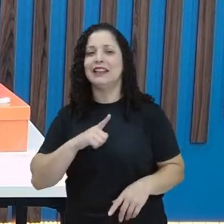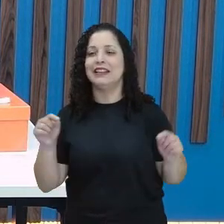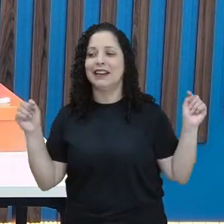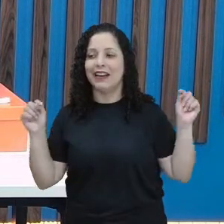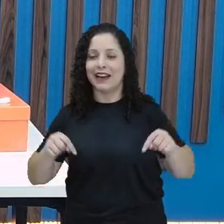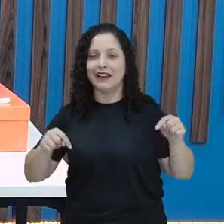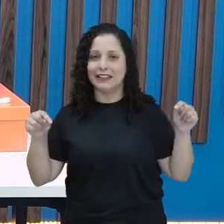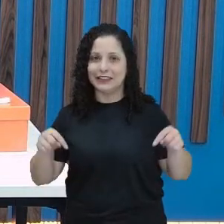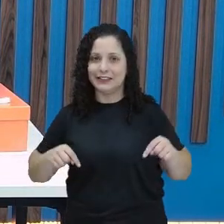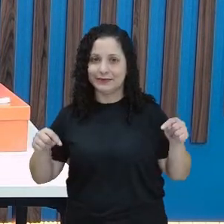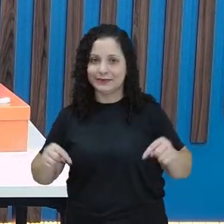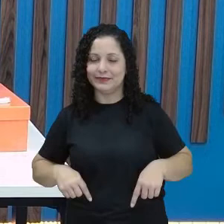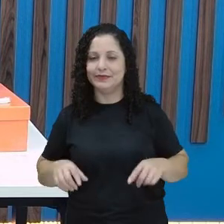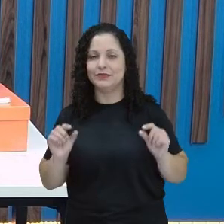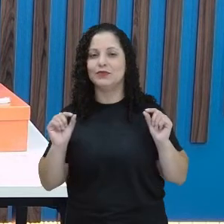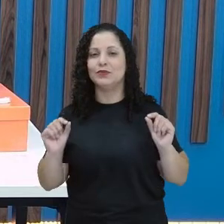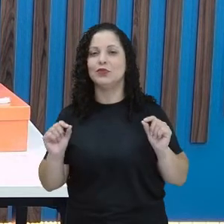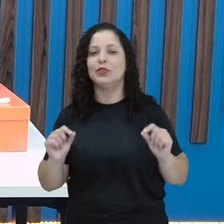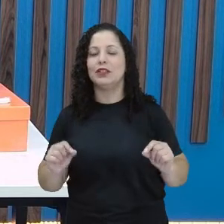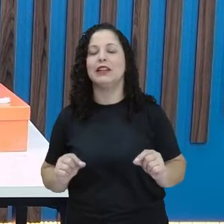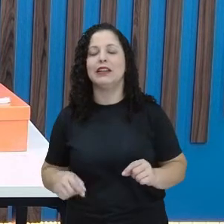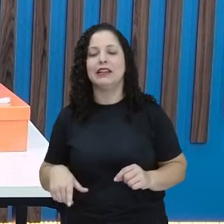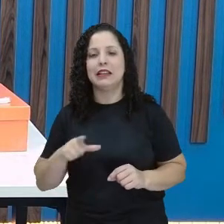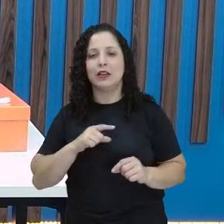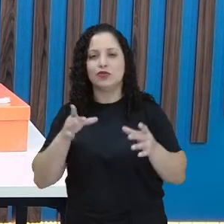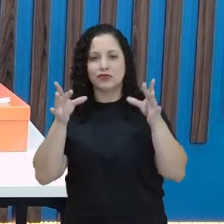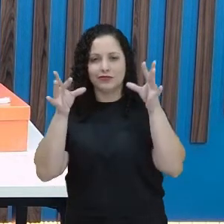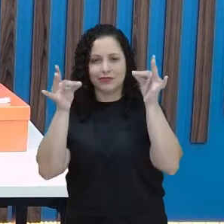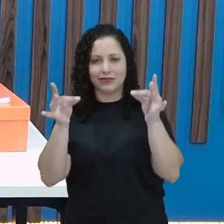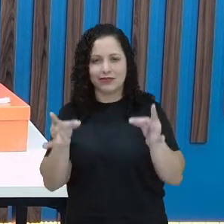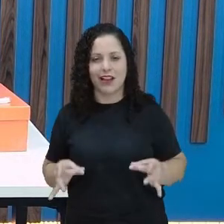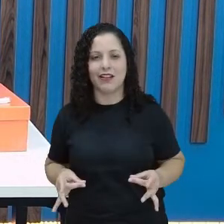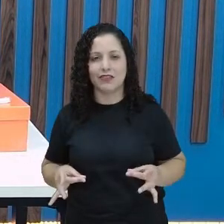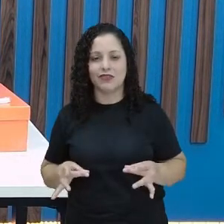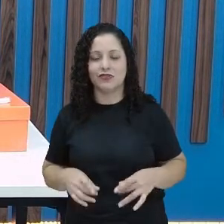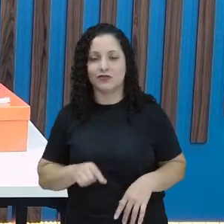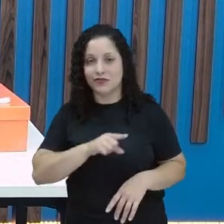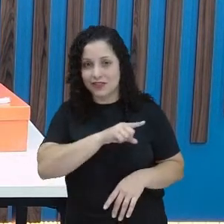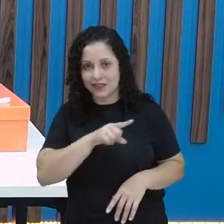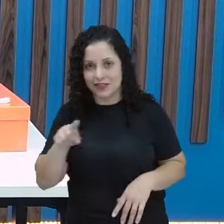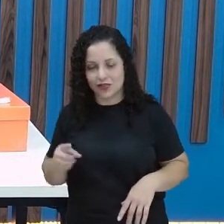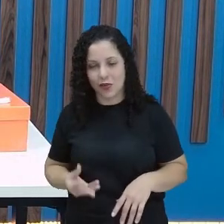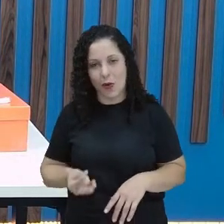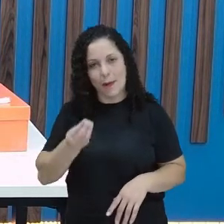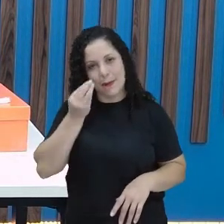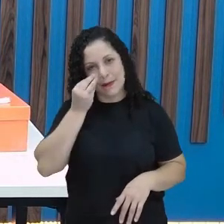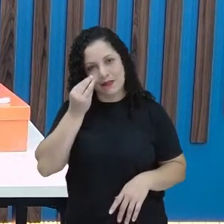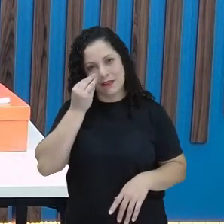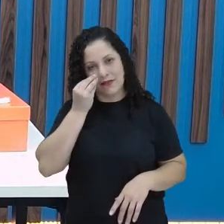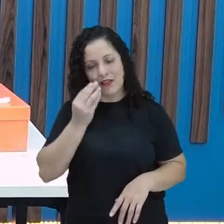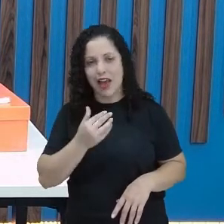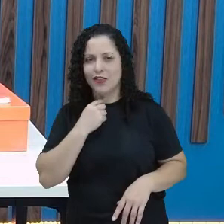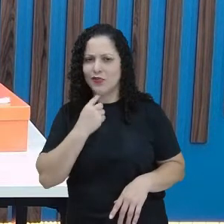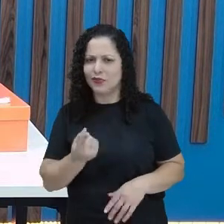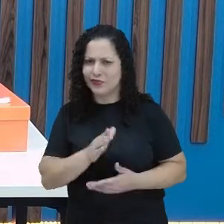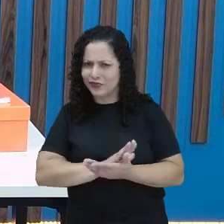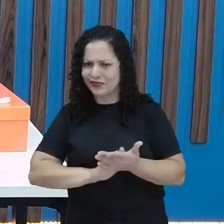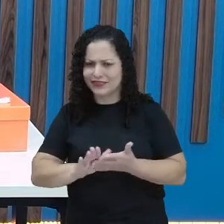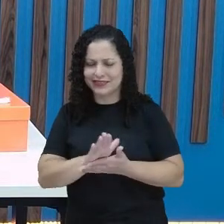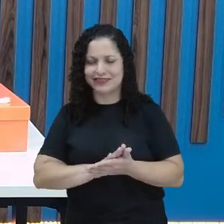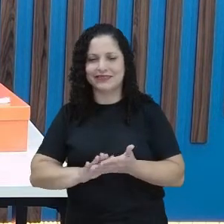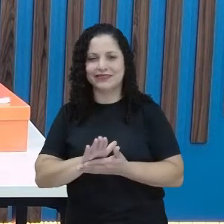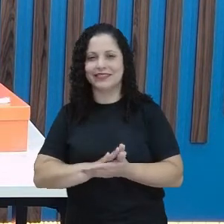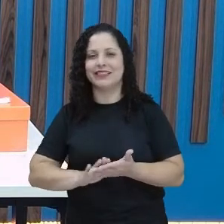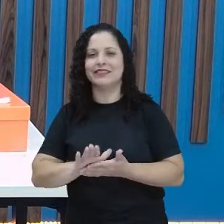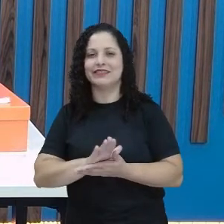aqui, no passo a passo, que a gente vai observar, para você não ter nenhuma dúvida na hora de escrever o